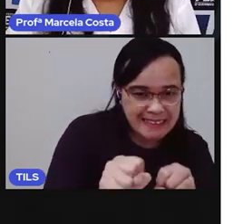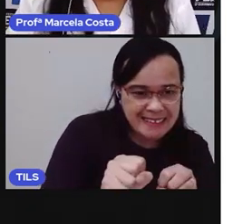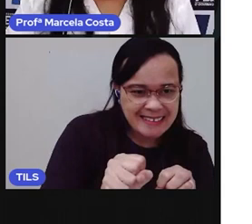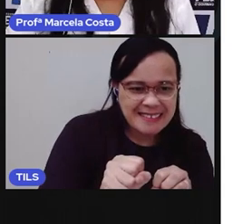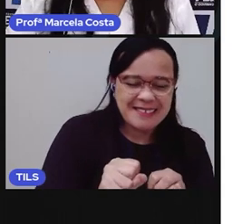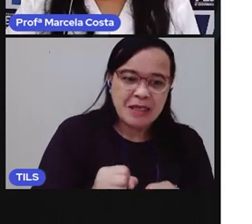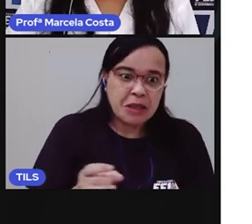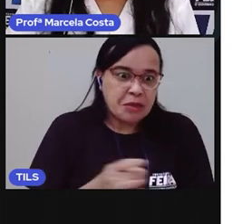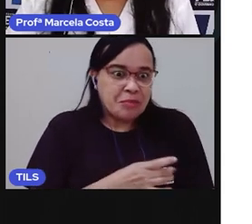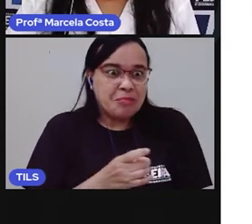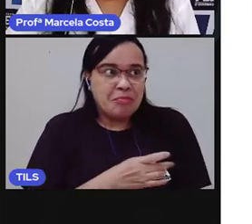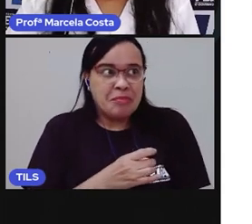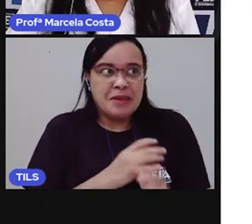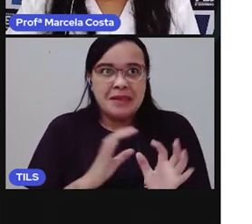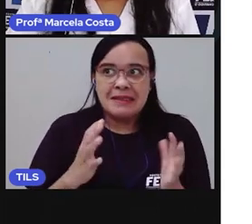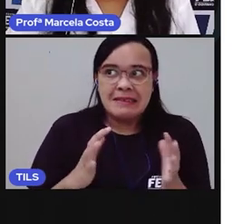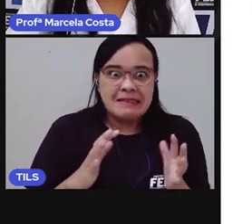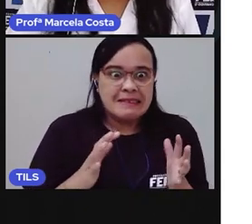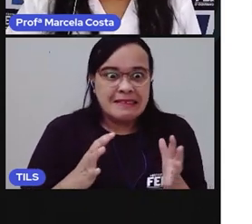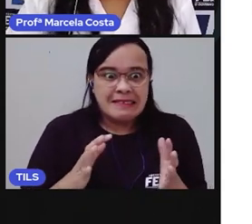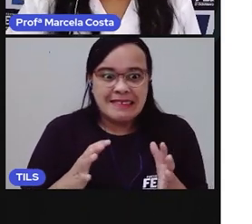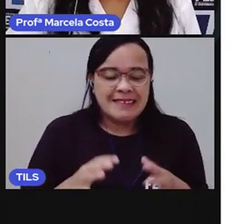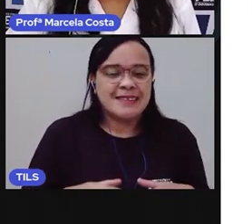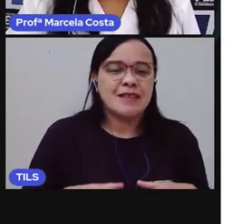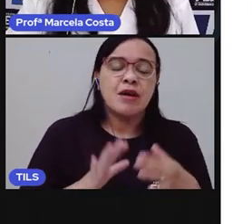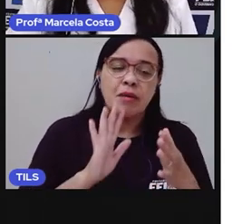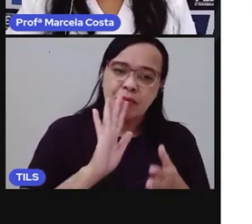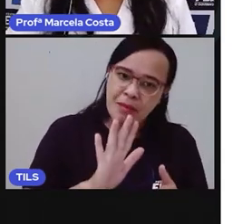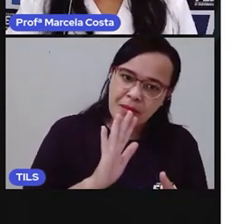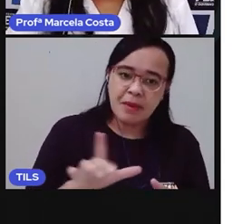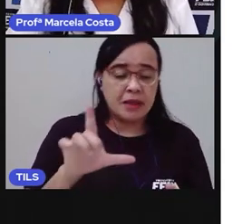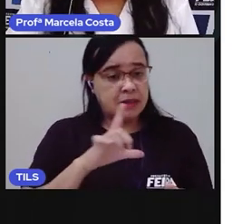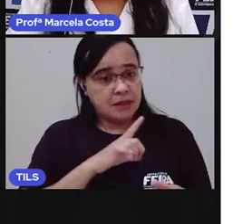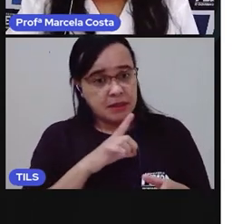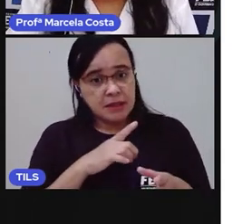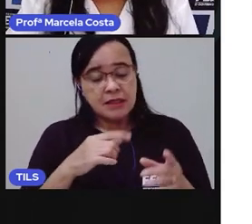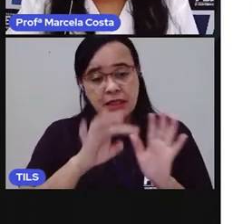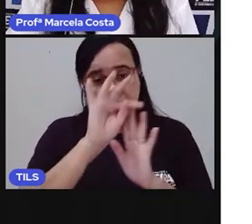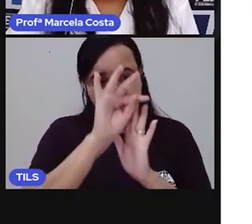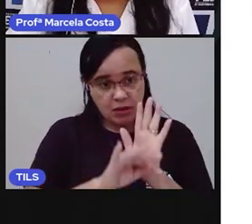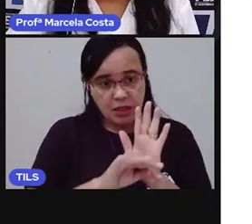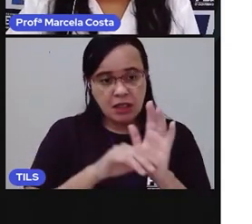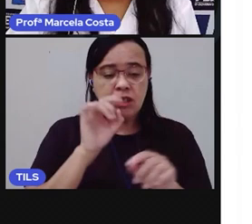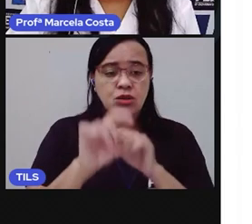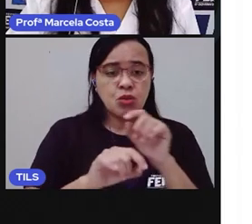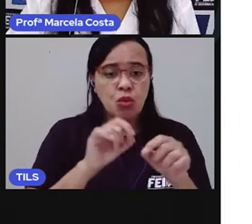Agora, tem um textinho aqui, eu vou ler junto com vocês.